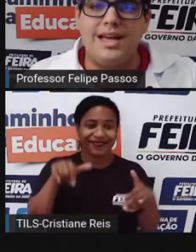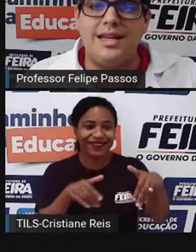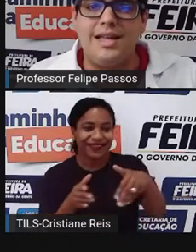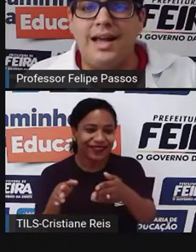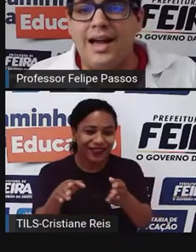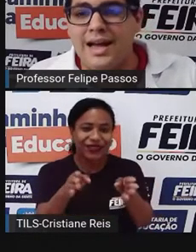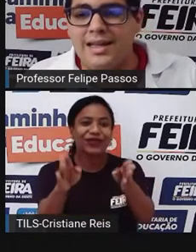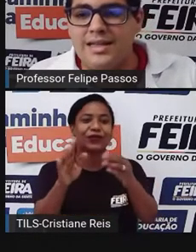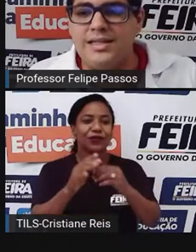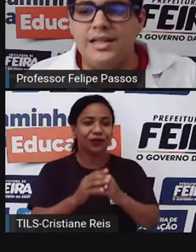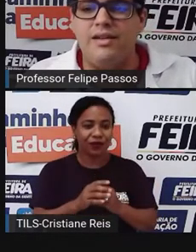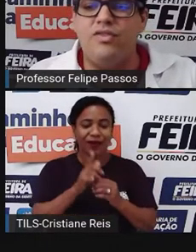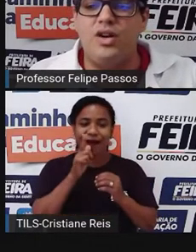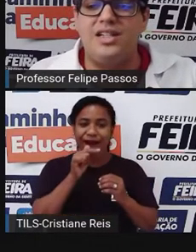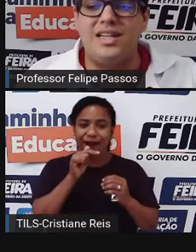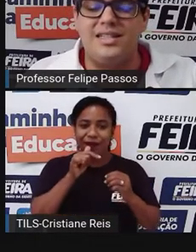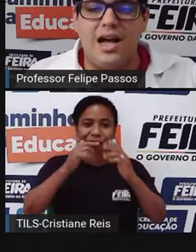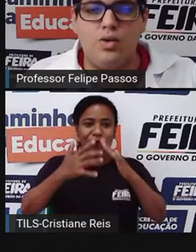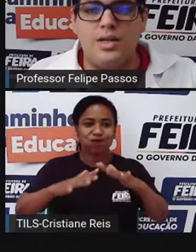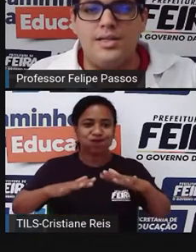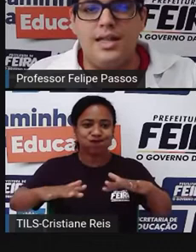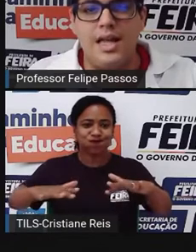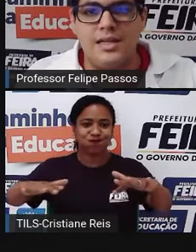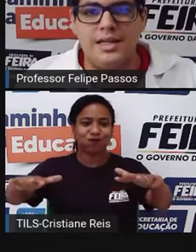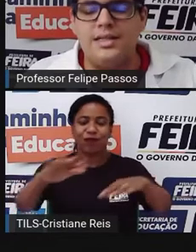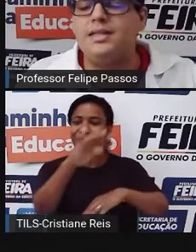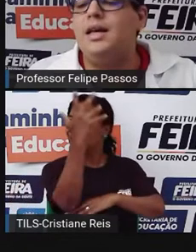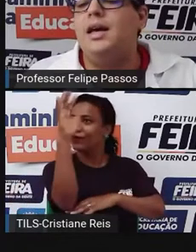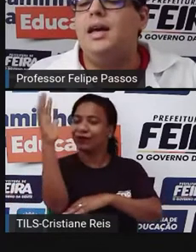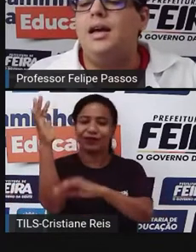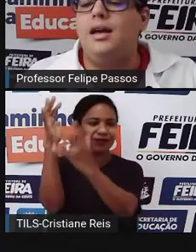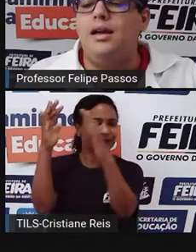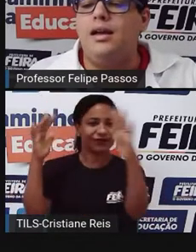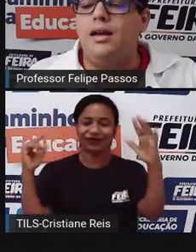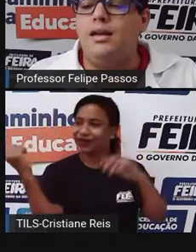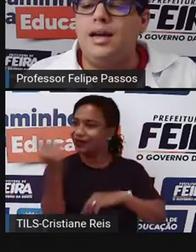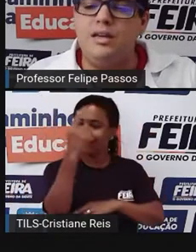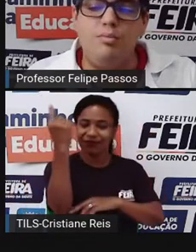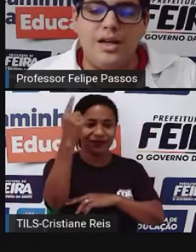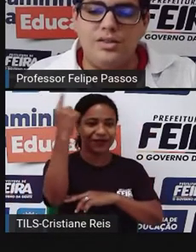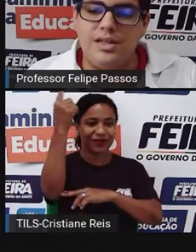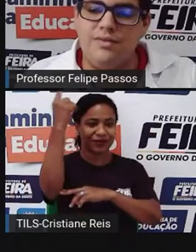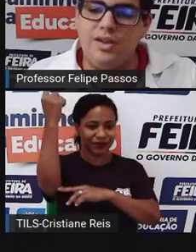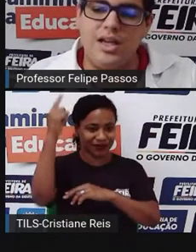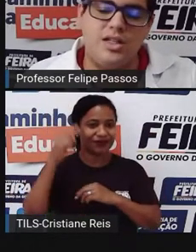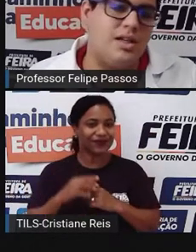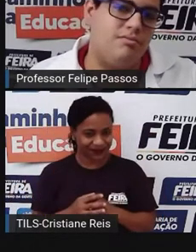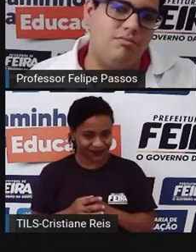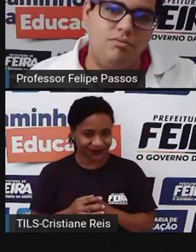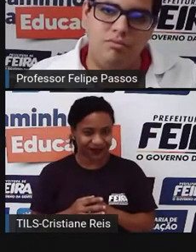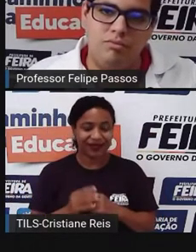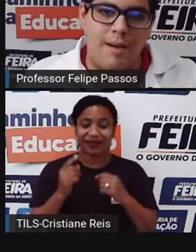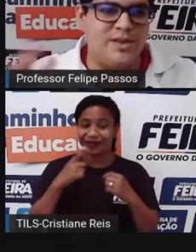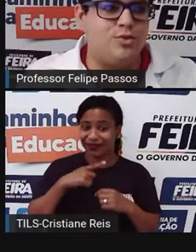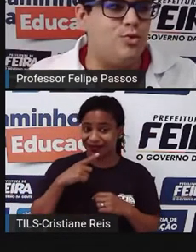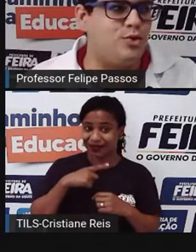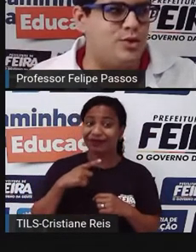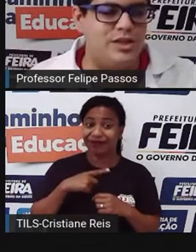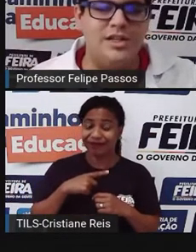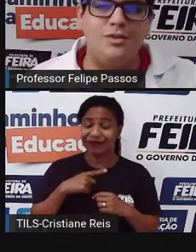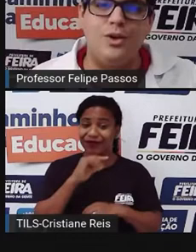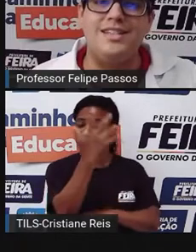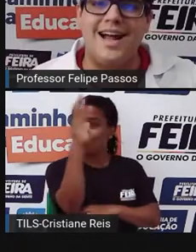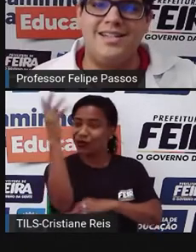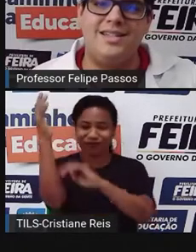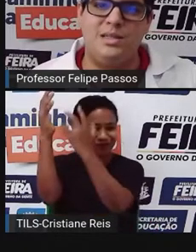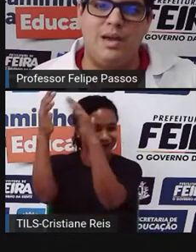áreas alagadas, né? Florestas altas, densas, e aqui embaixo dessa floresta um absurdo